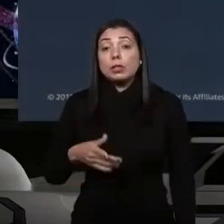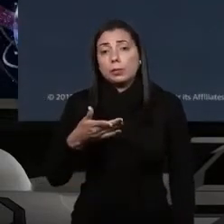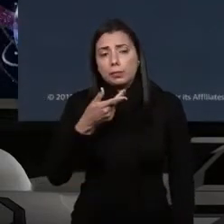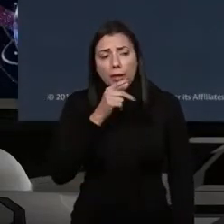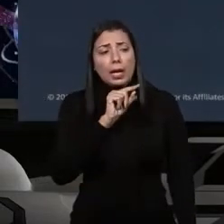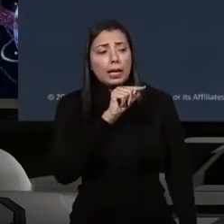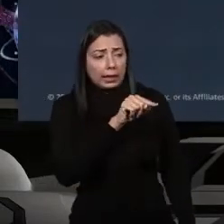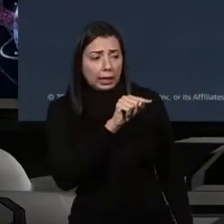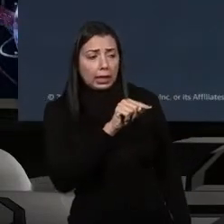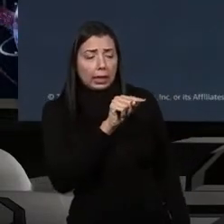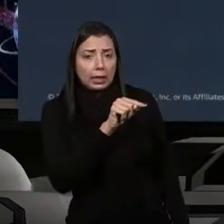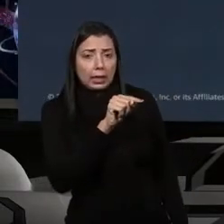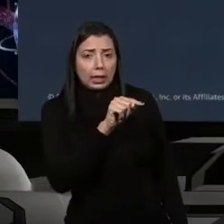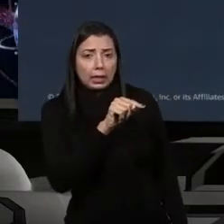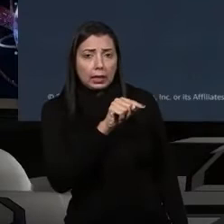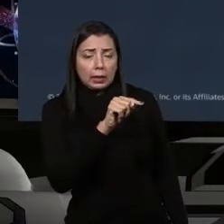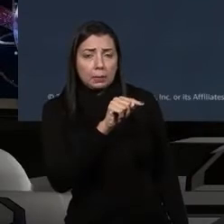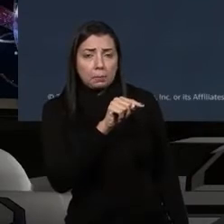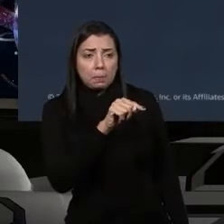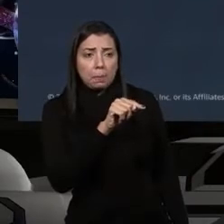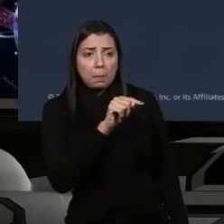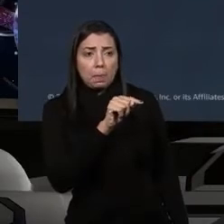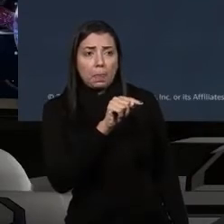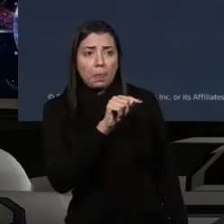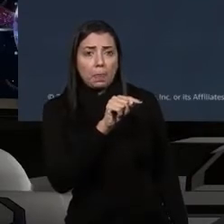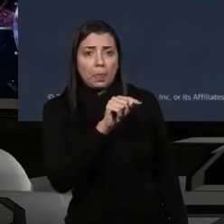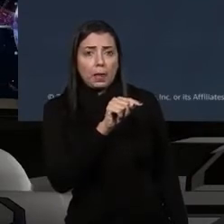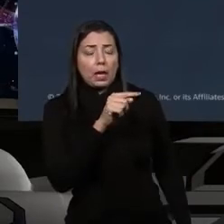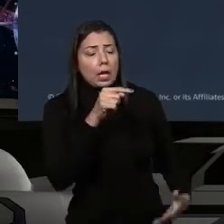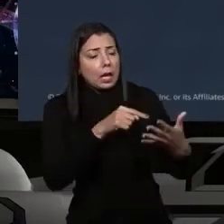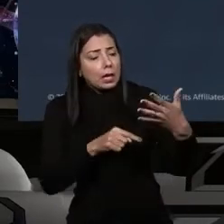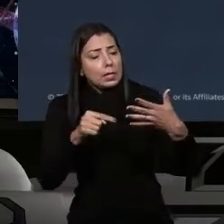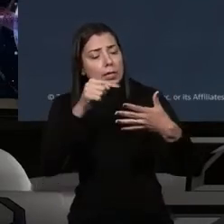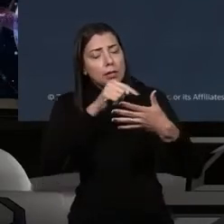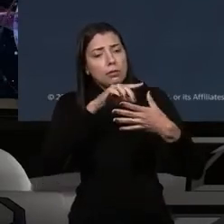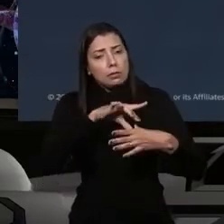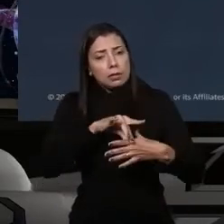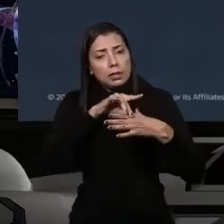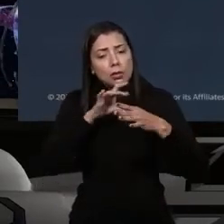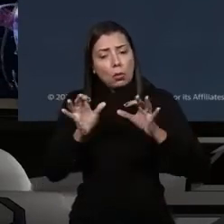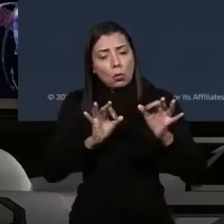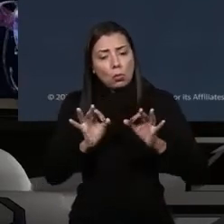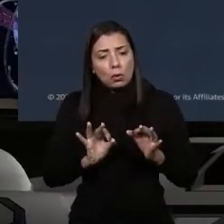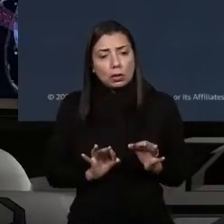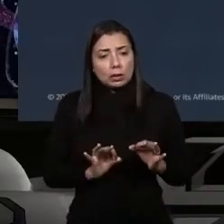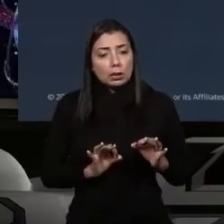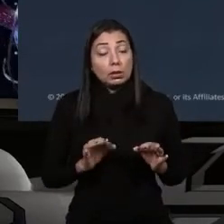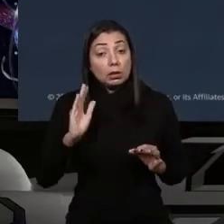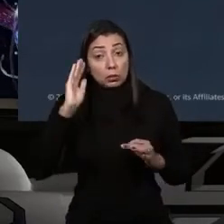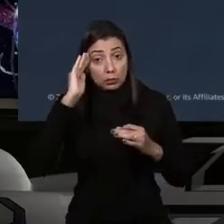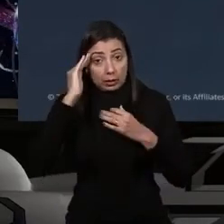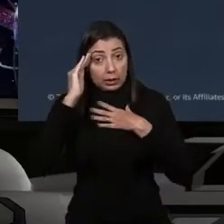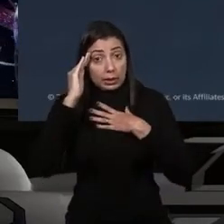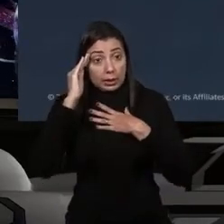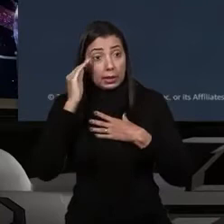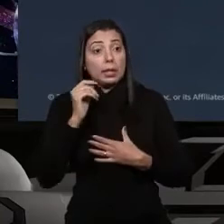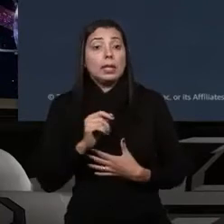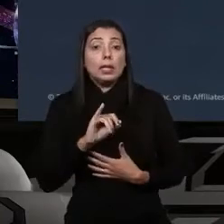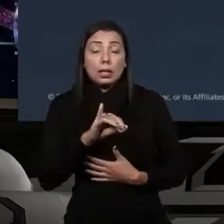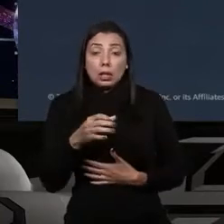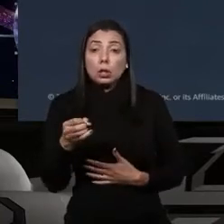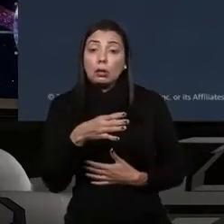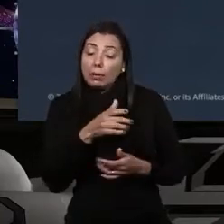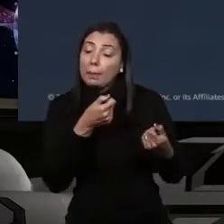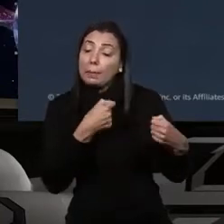nível que lidera aquela organização, entender que inovar é